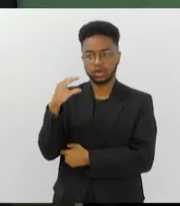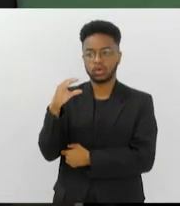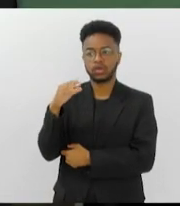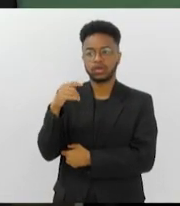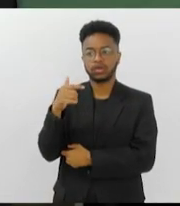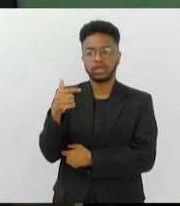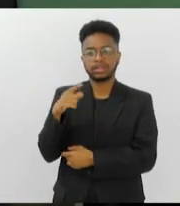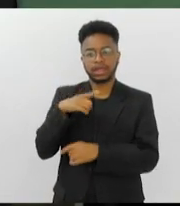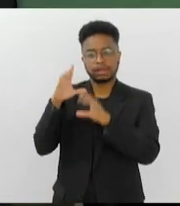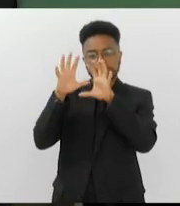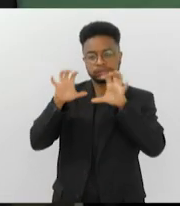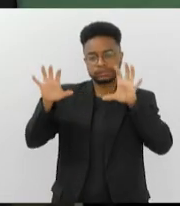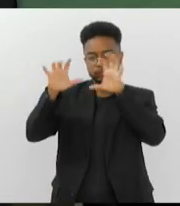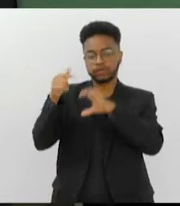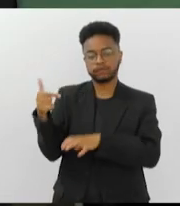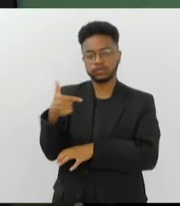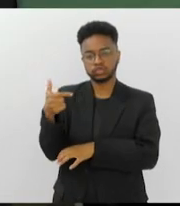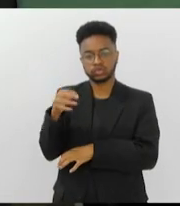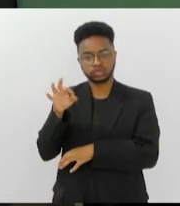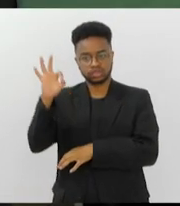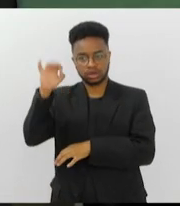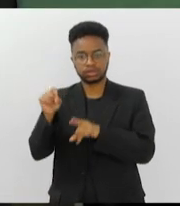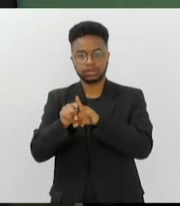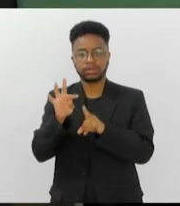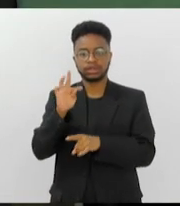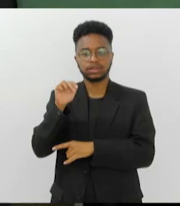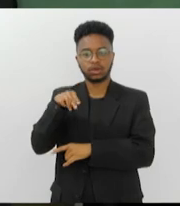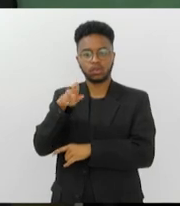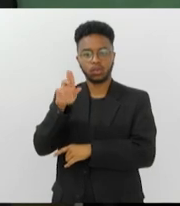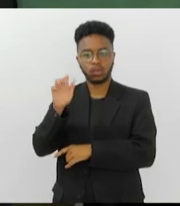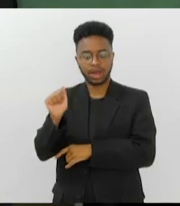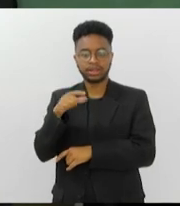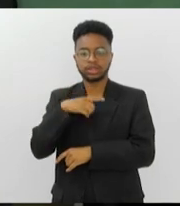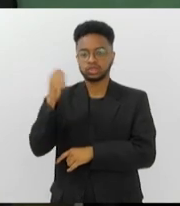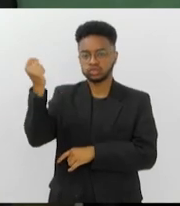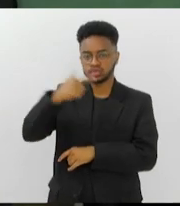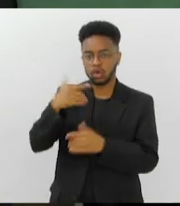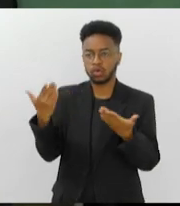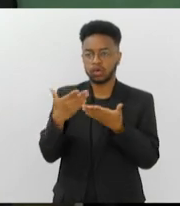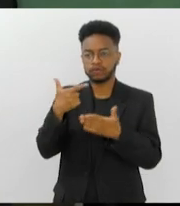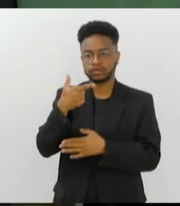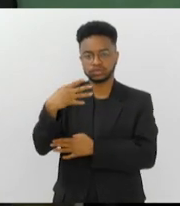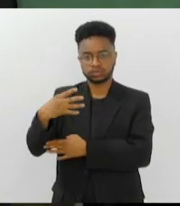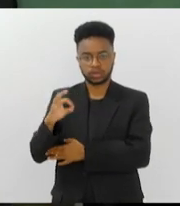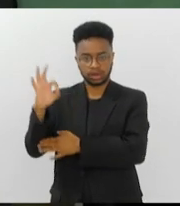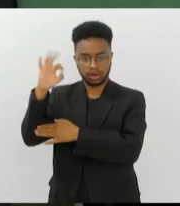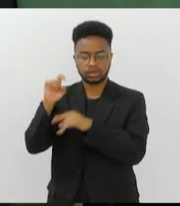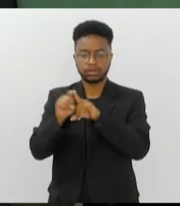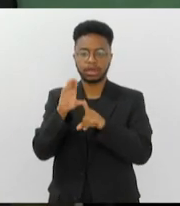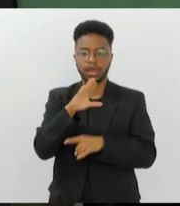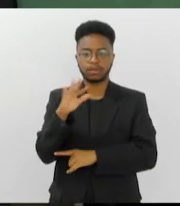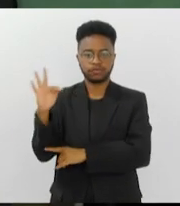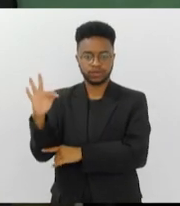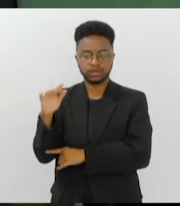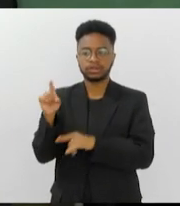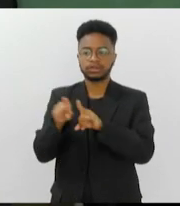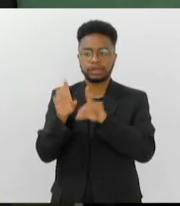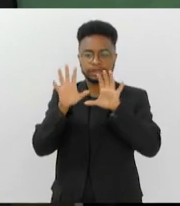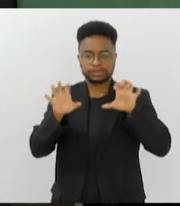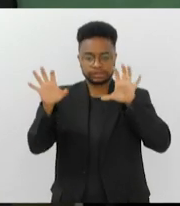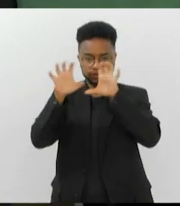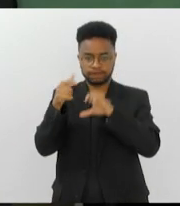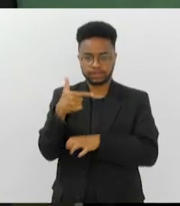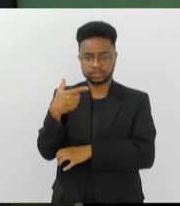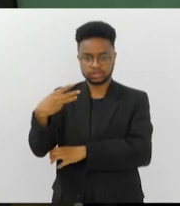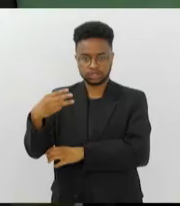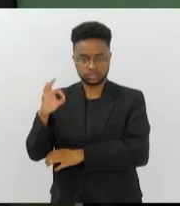está com nevoeiro, 22 graus, Tanguá com sol, 24 graus nesse momento. Cabo Frio também com nevoeiro, 23 graus.